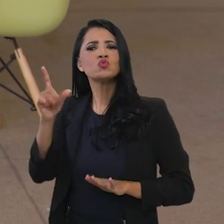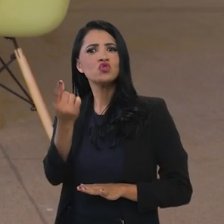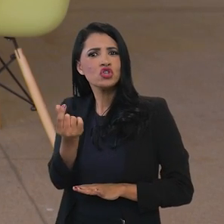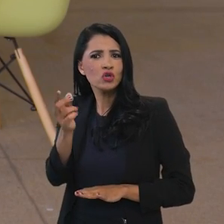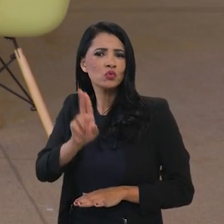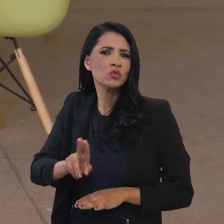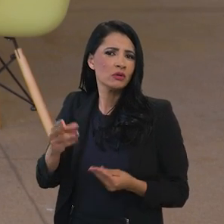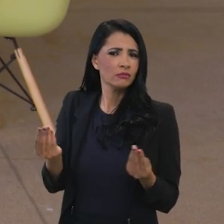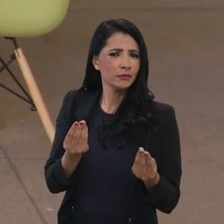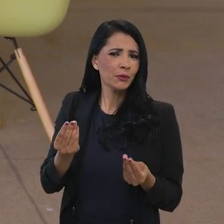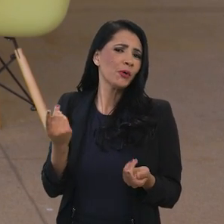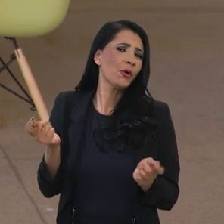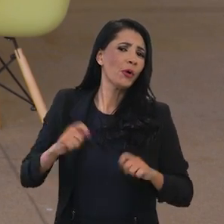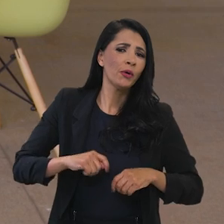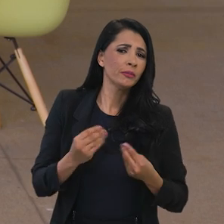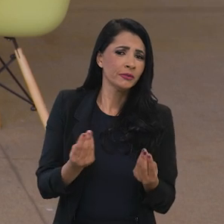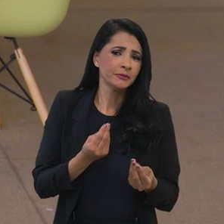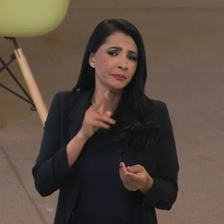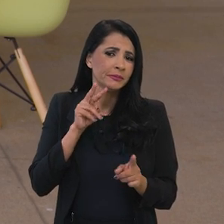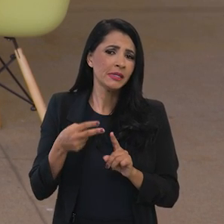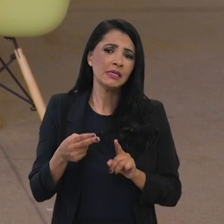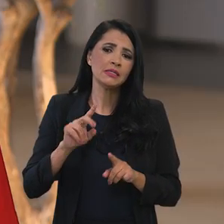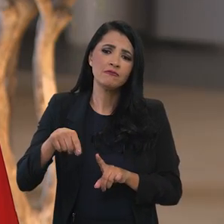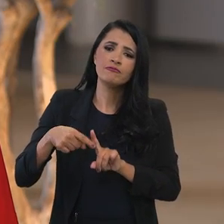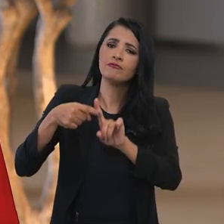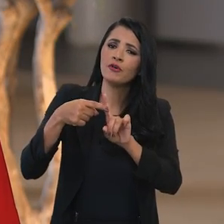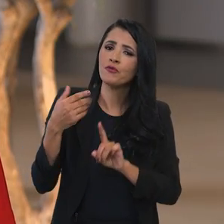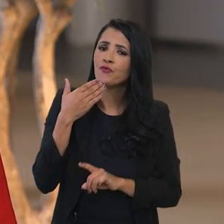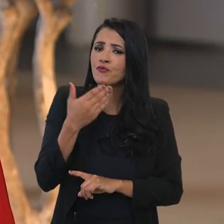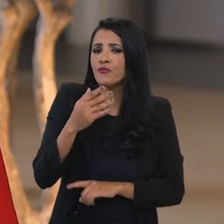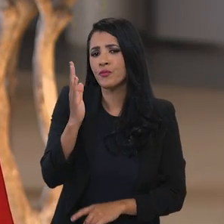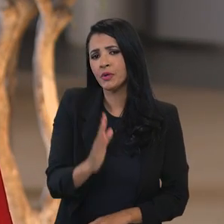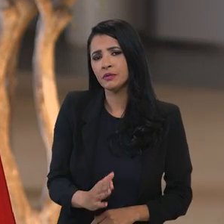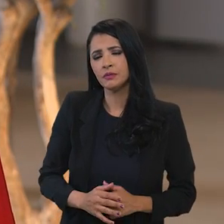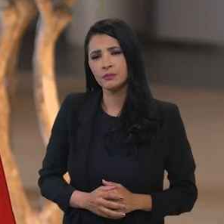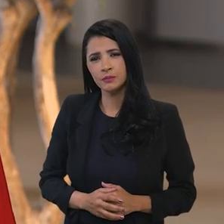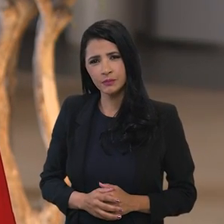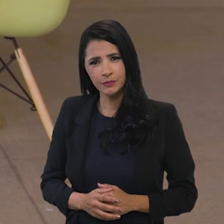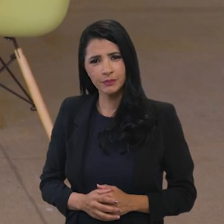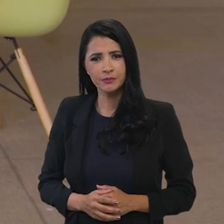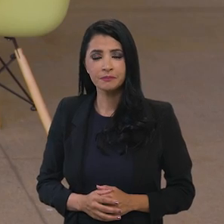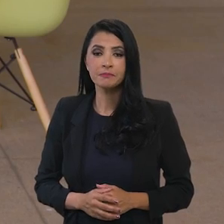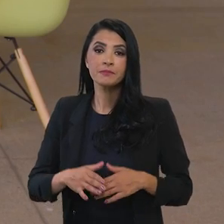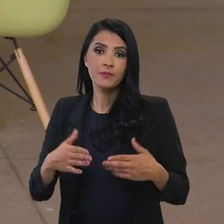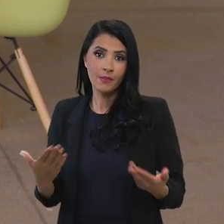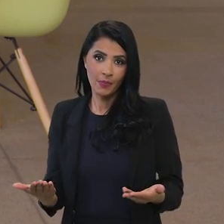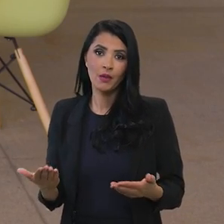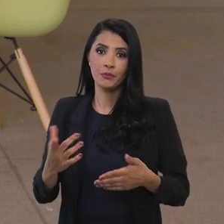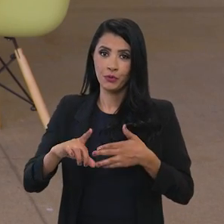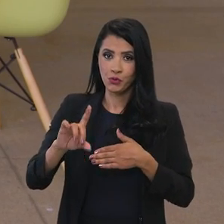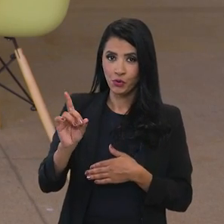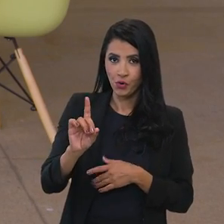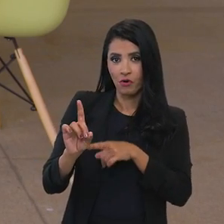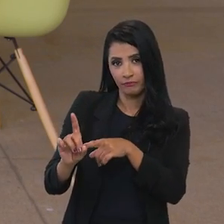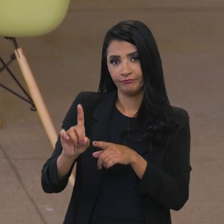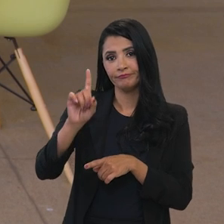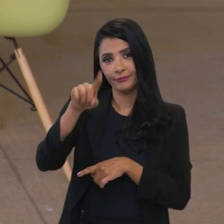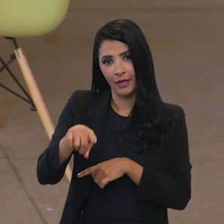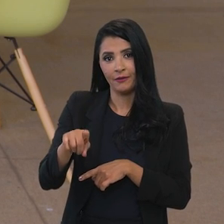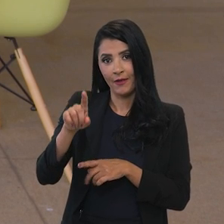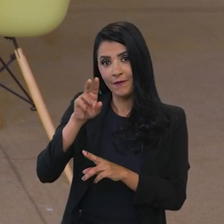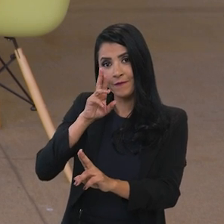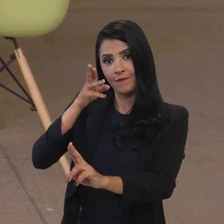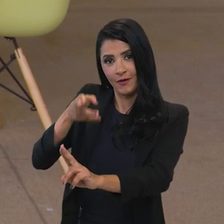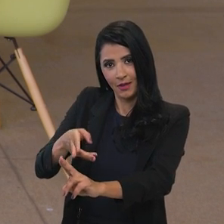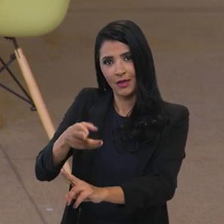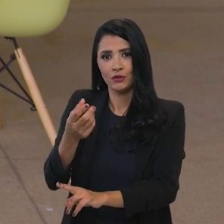moeda alternativa vamos dizer assim como que isso beneficiaria o Brasil bom o dólar é de fato moeda